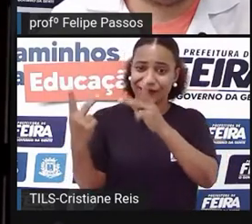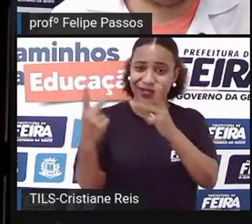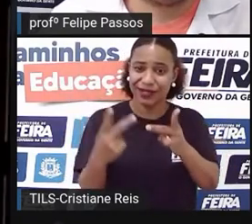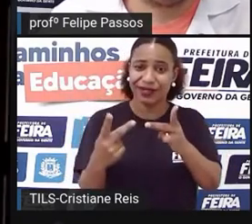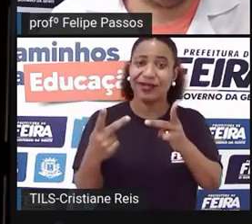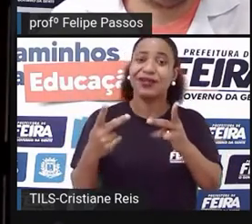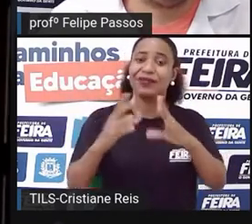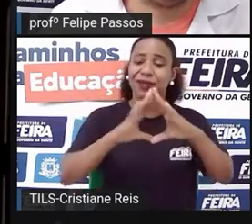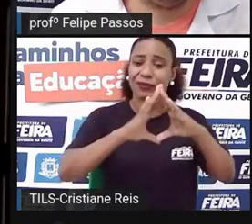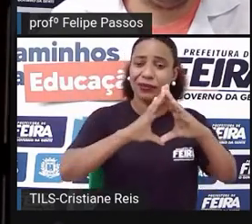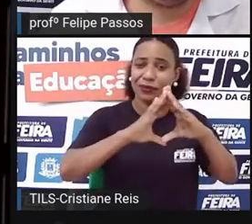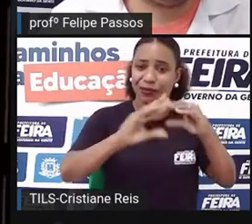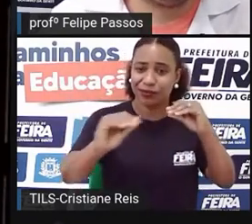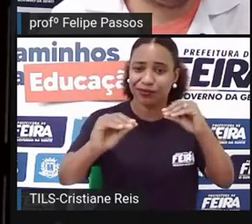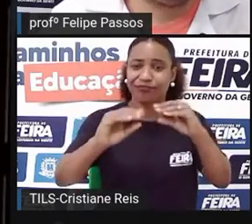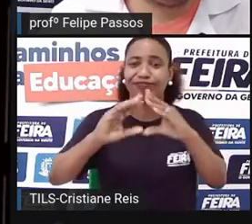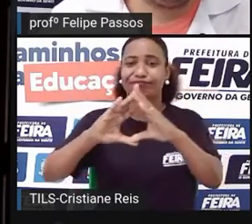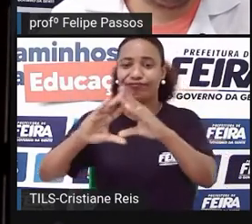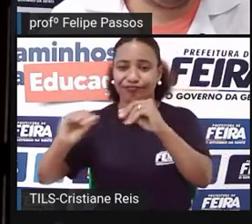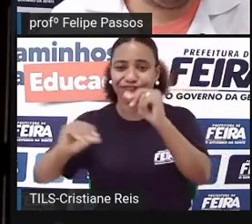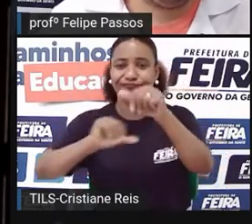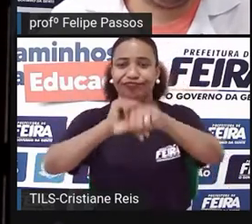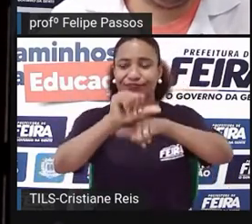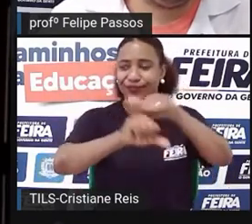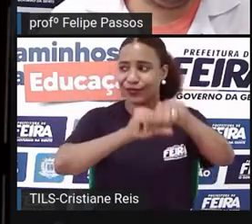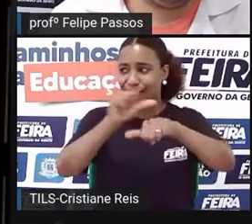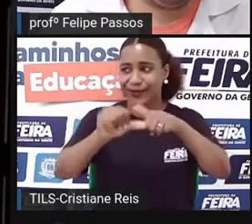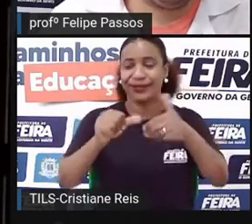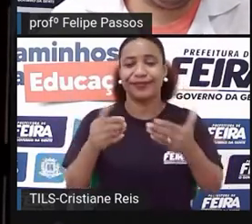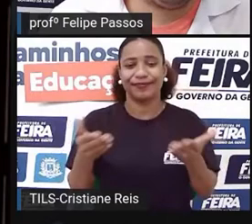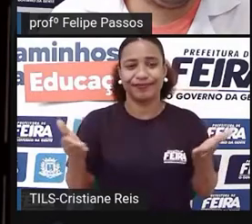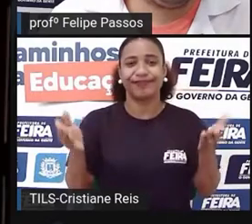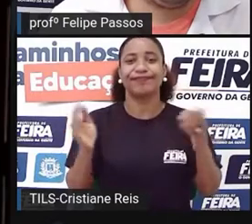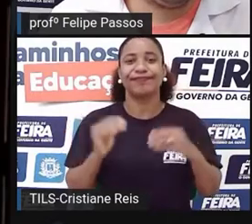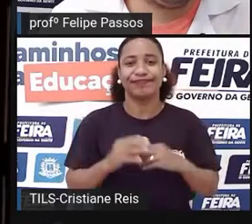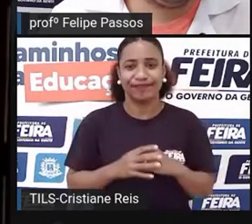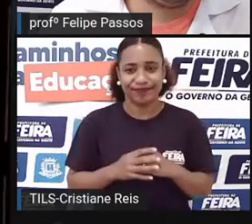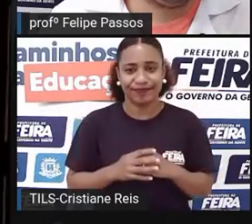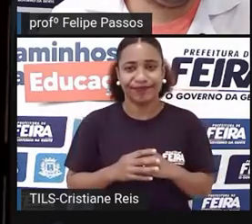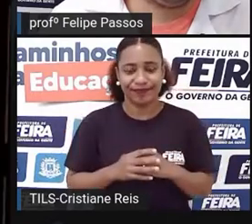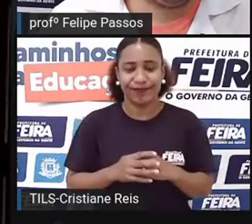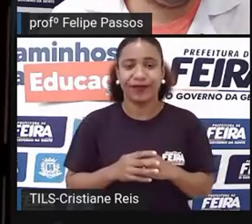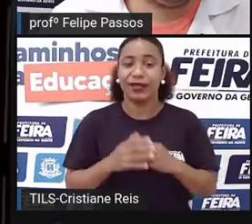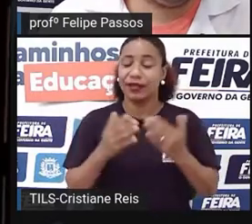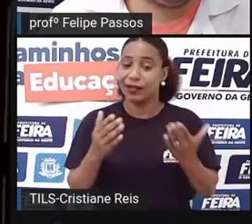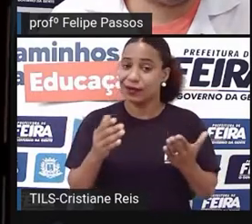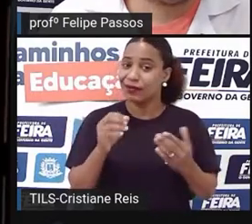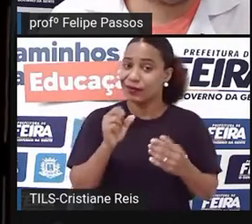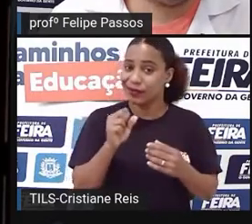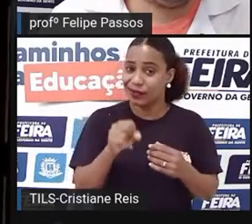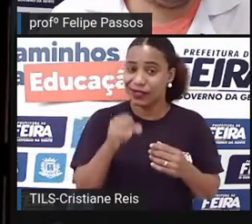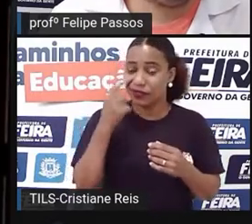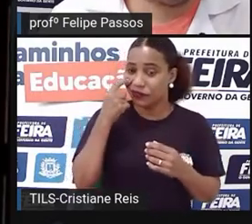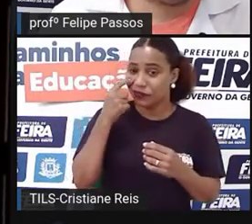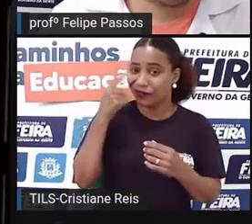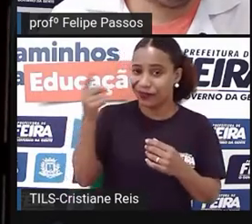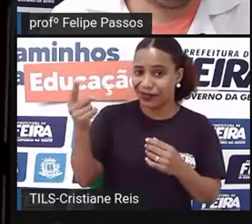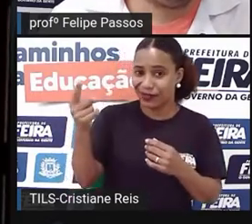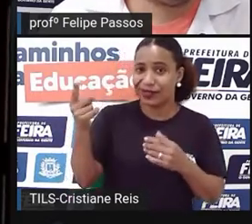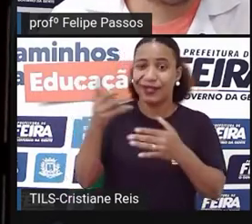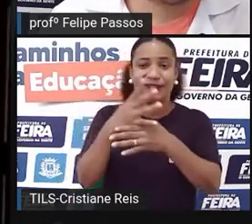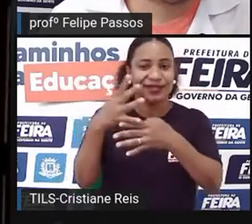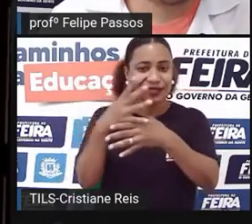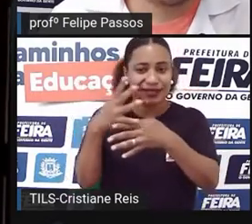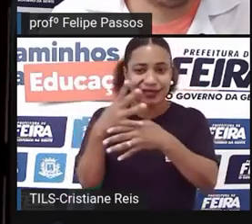deixando cada vez mais. Enfim, eu acho que a gente poderia ganhar muito olhando uma cidade na Europa, onde feiras são na